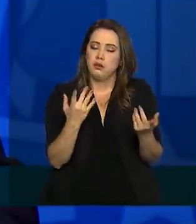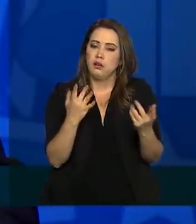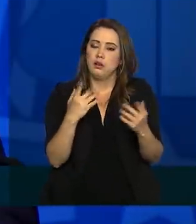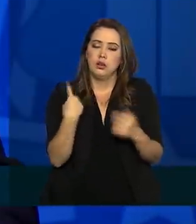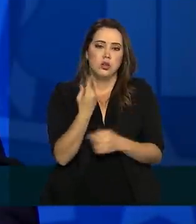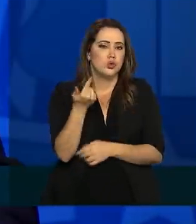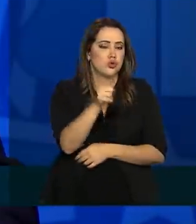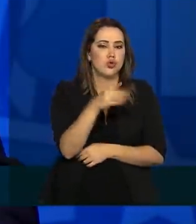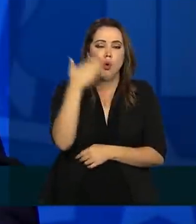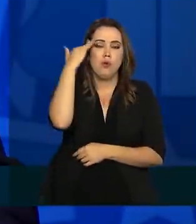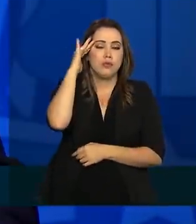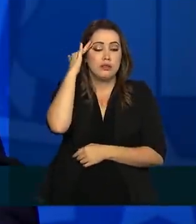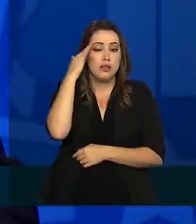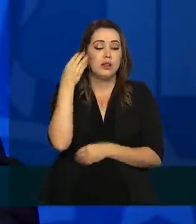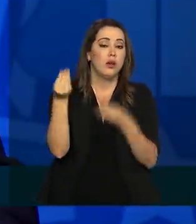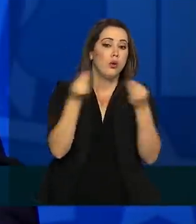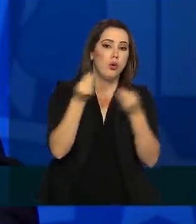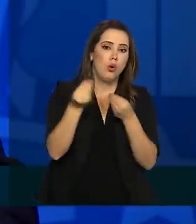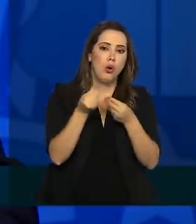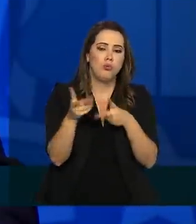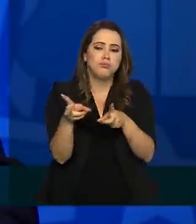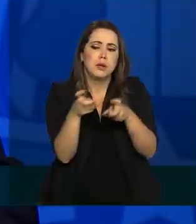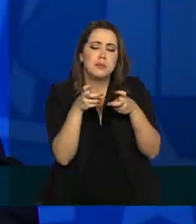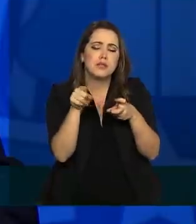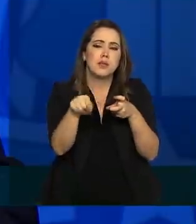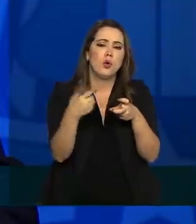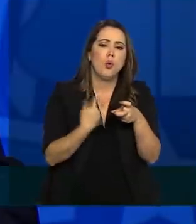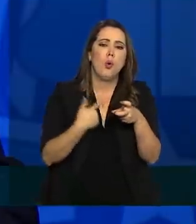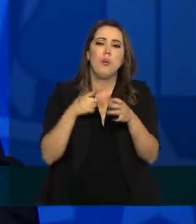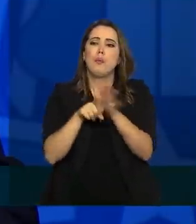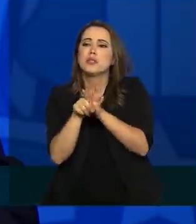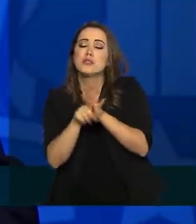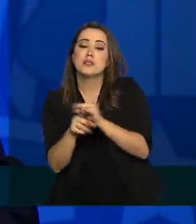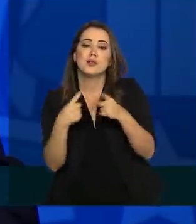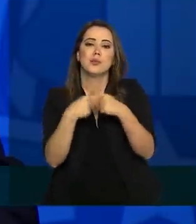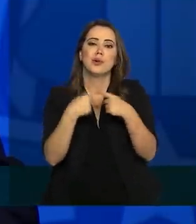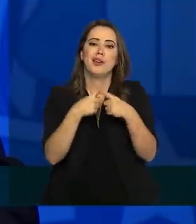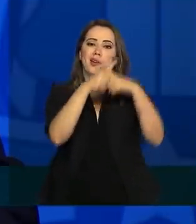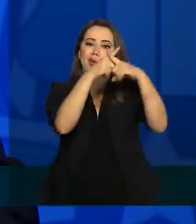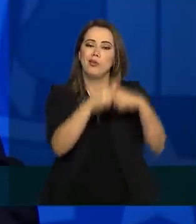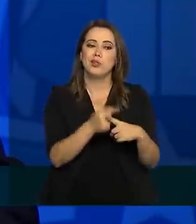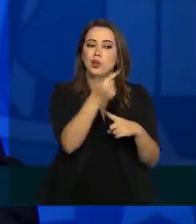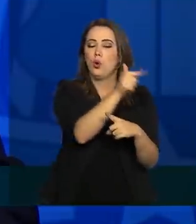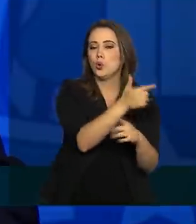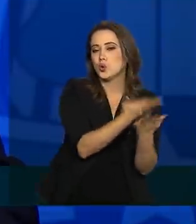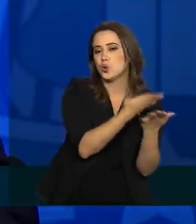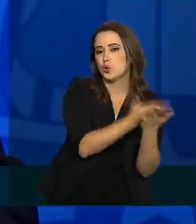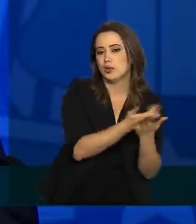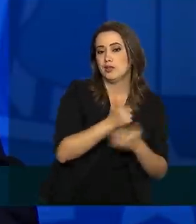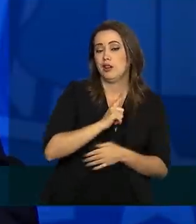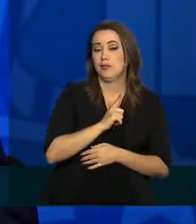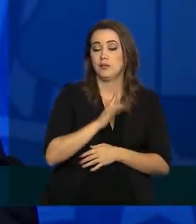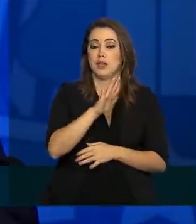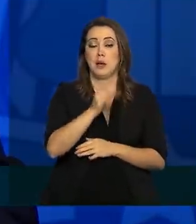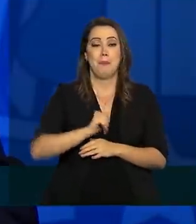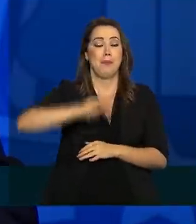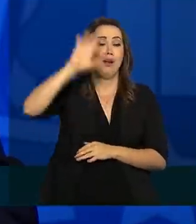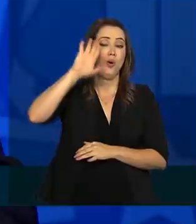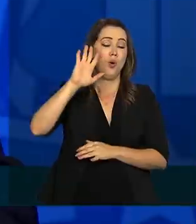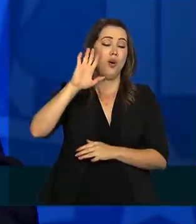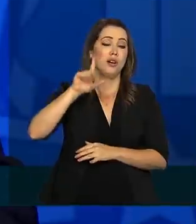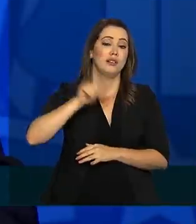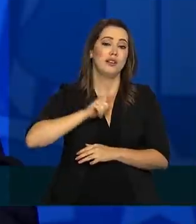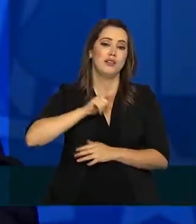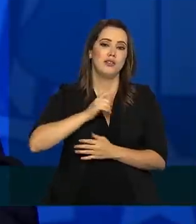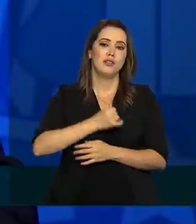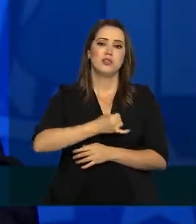precisaremos entender como o dado foi captado, visto que confronta outros estudos. A maior prevalência diz respeito